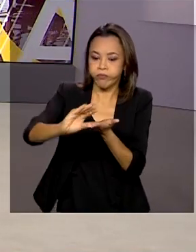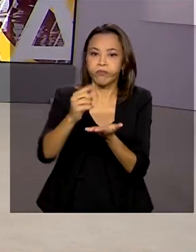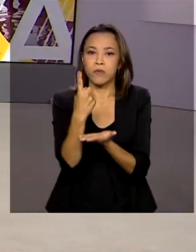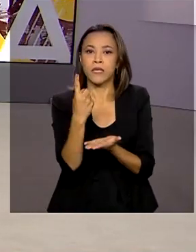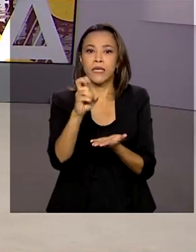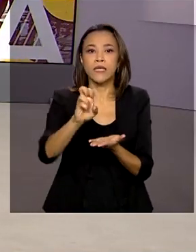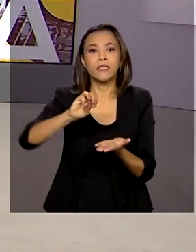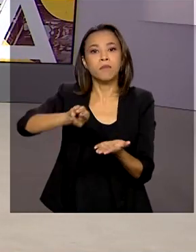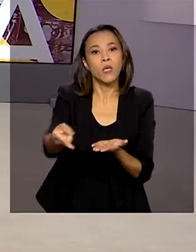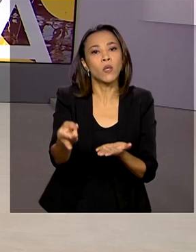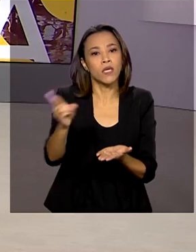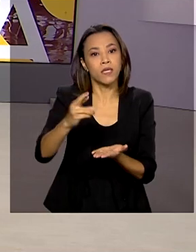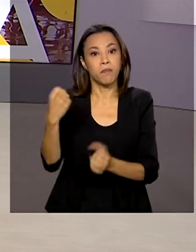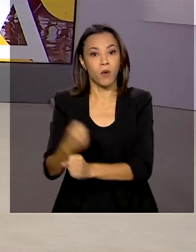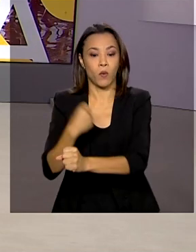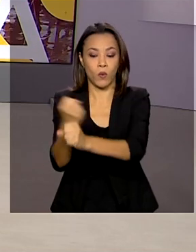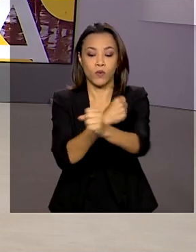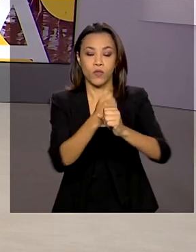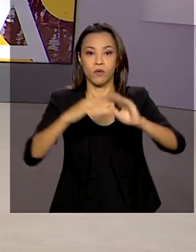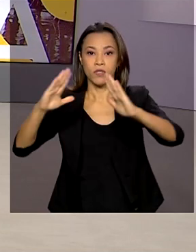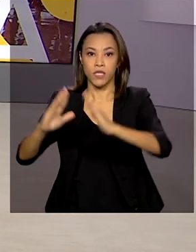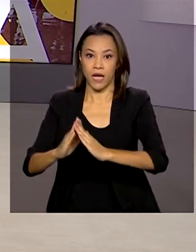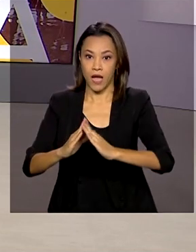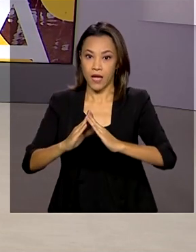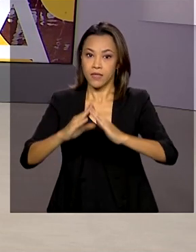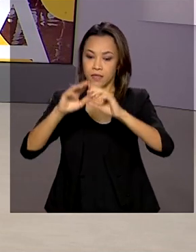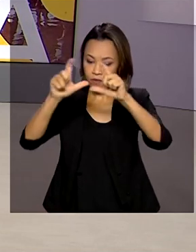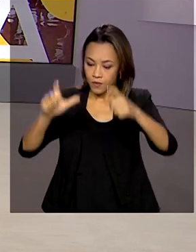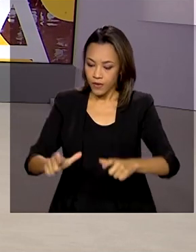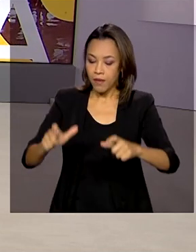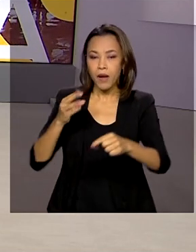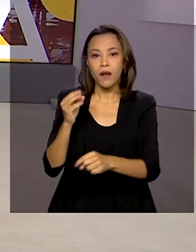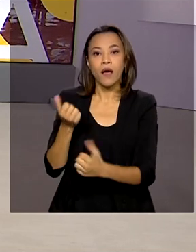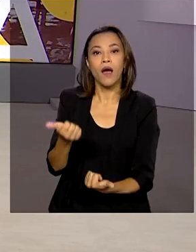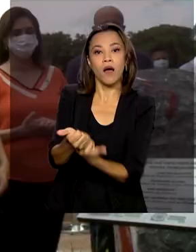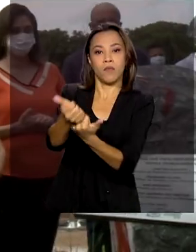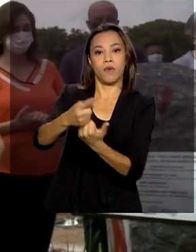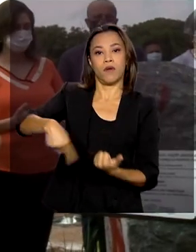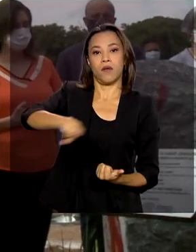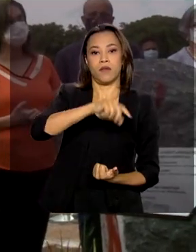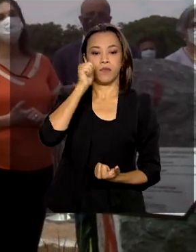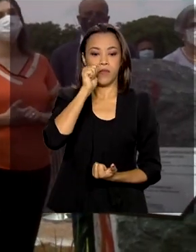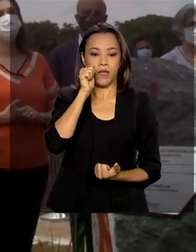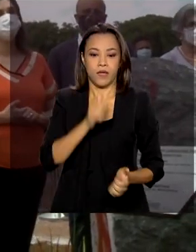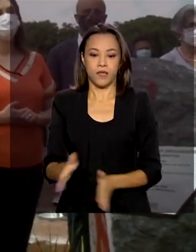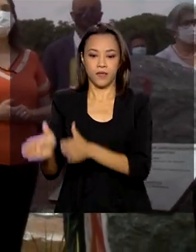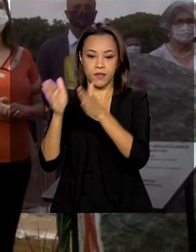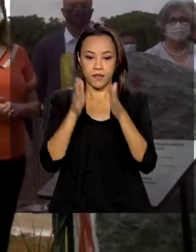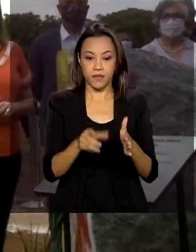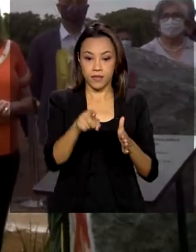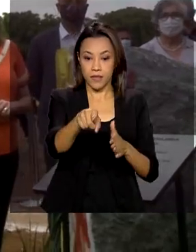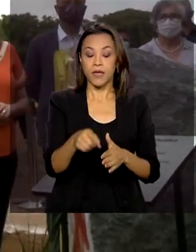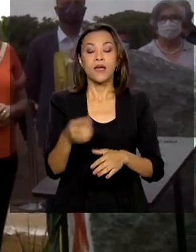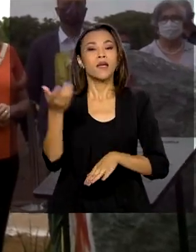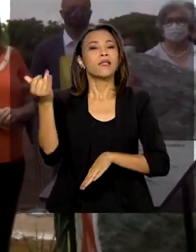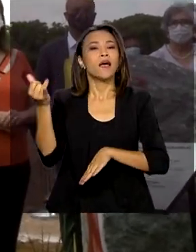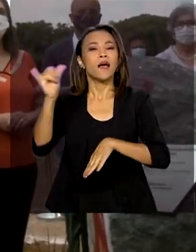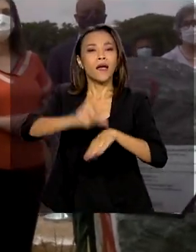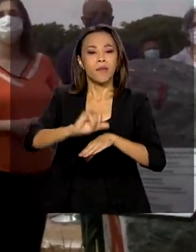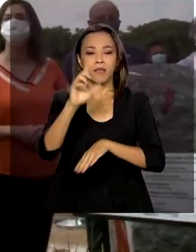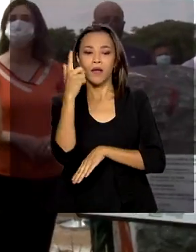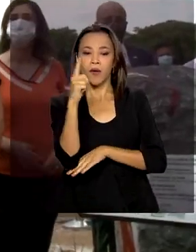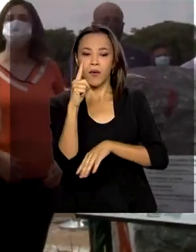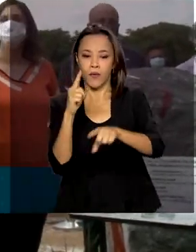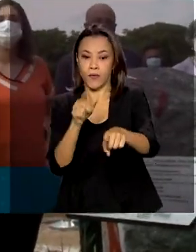para a construção de espaços de atendimento e apoio às mulheres. Em Goiânia, a ministra Damares